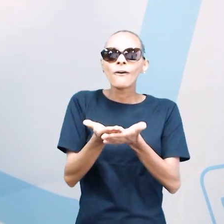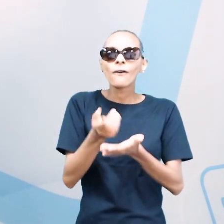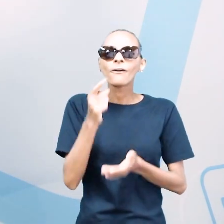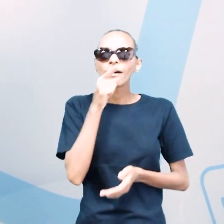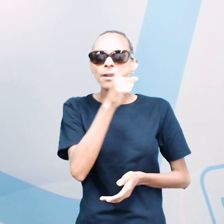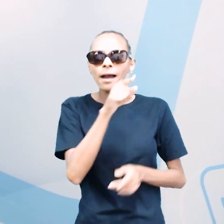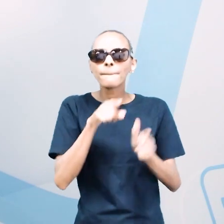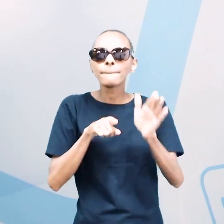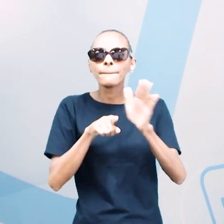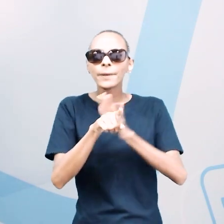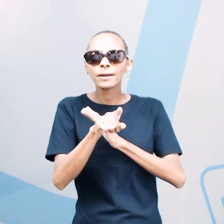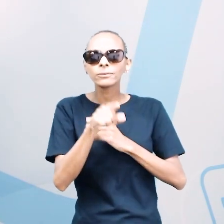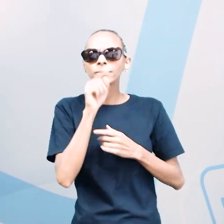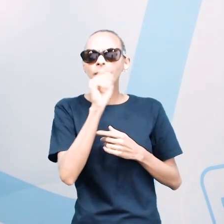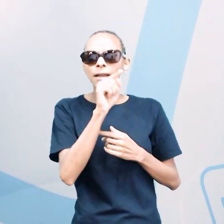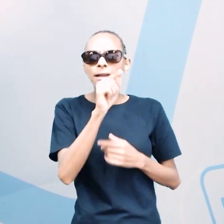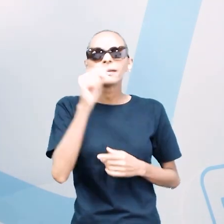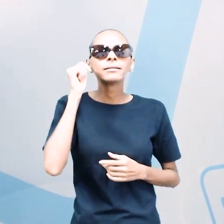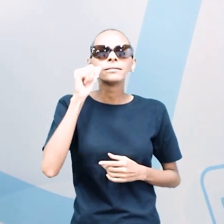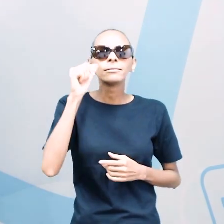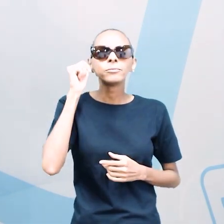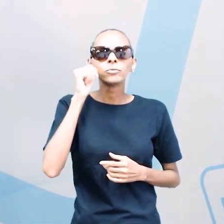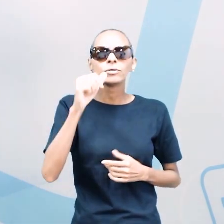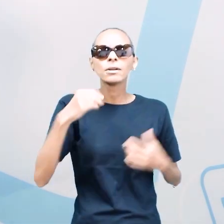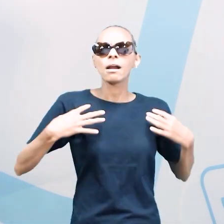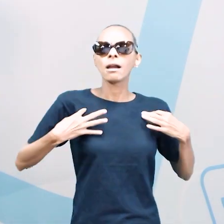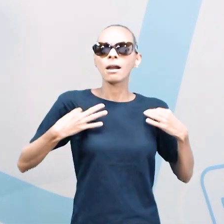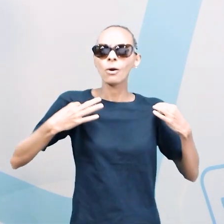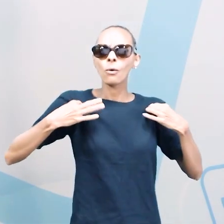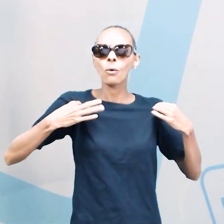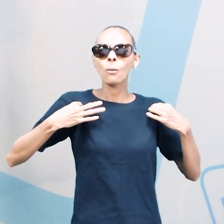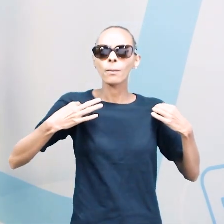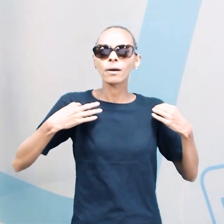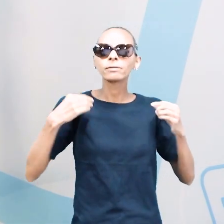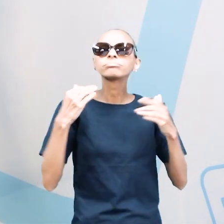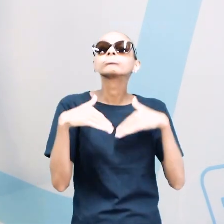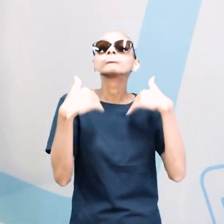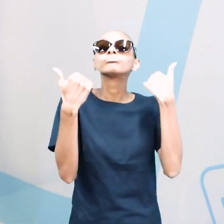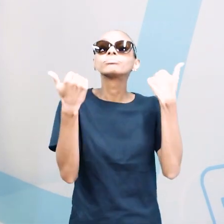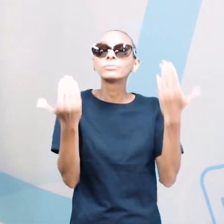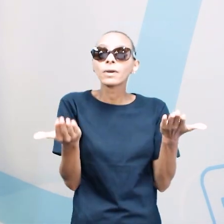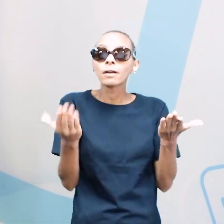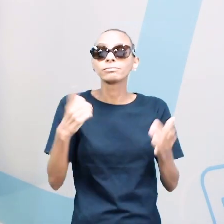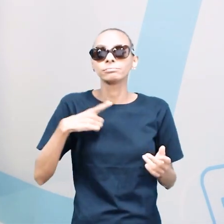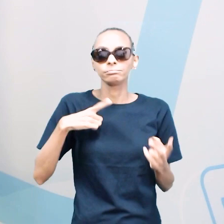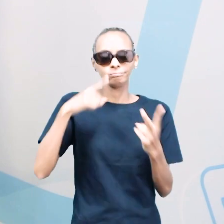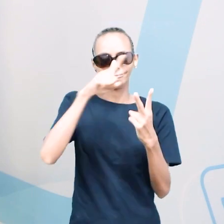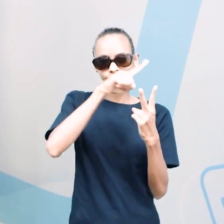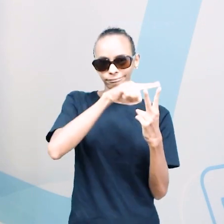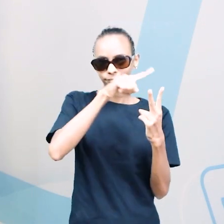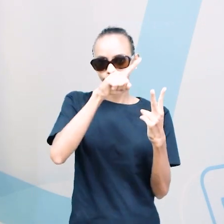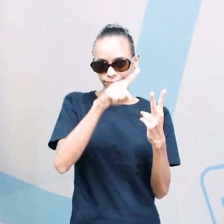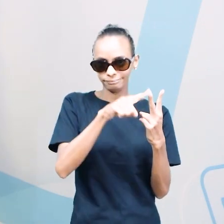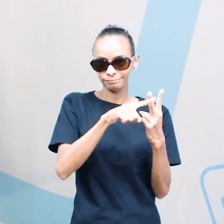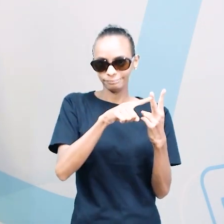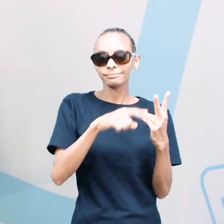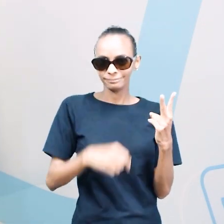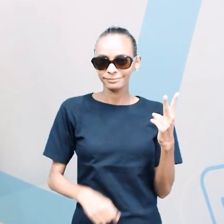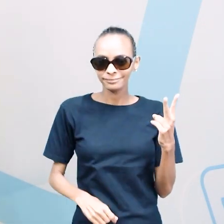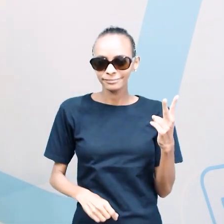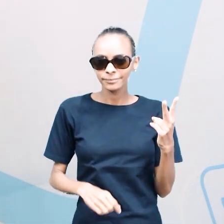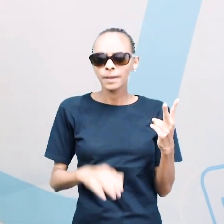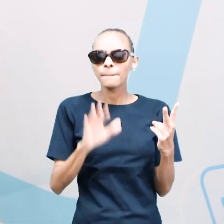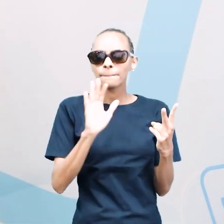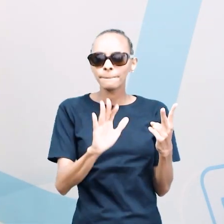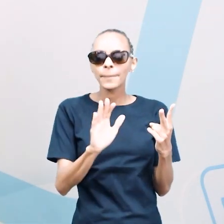she wearing? Percebam que aqui eu tenho duas peças, né? De roupas.